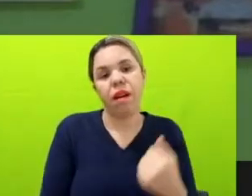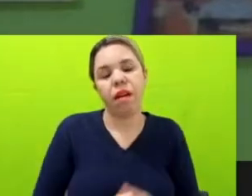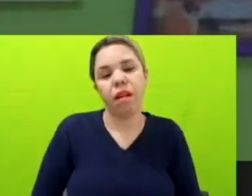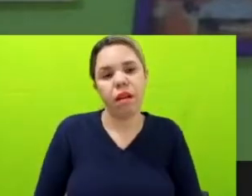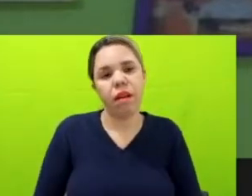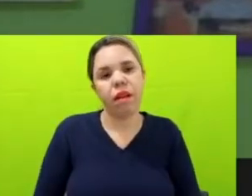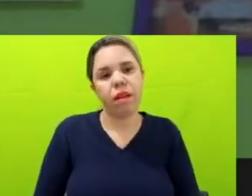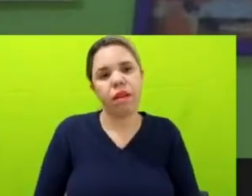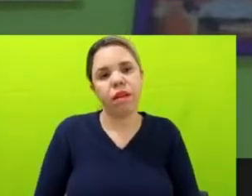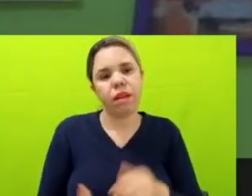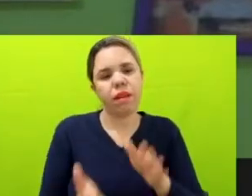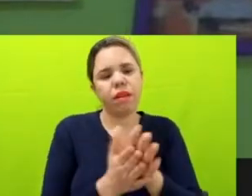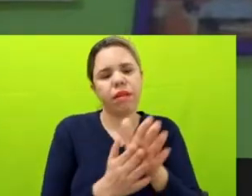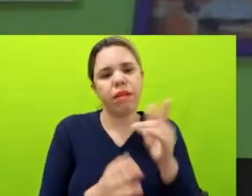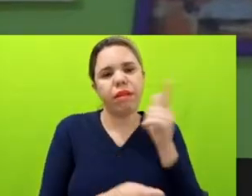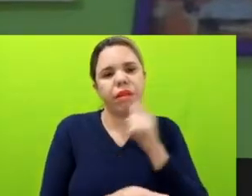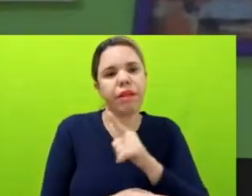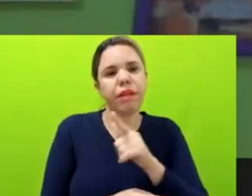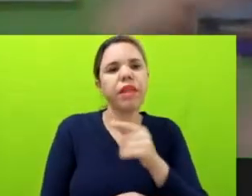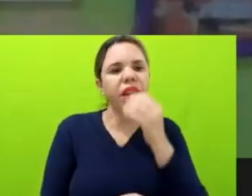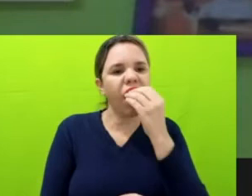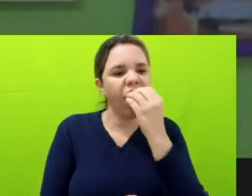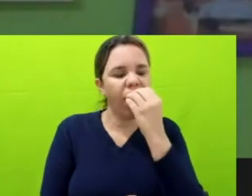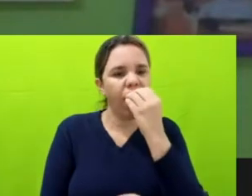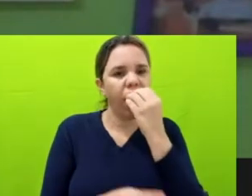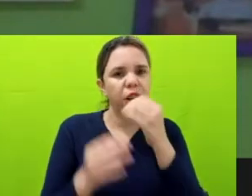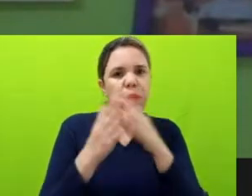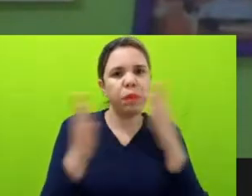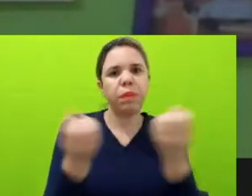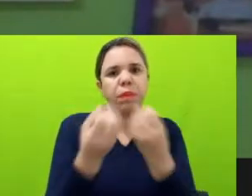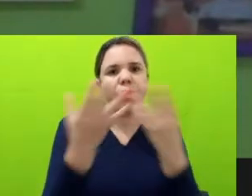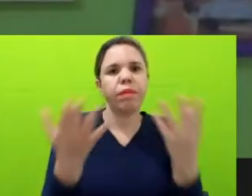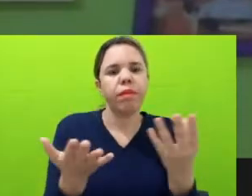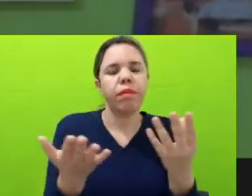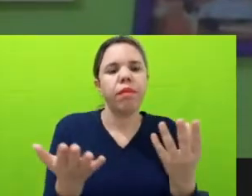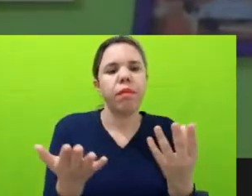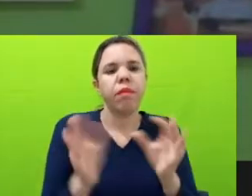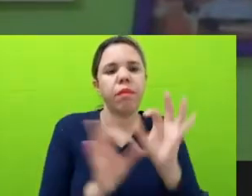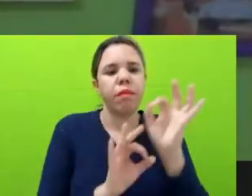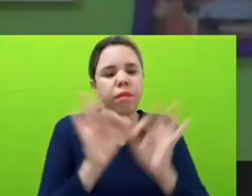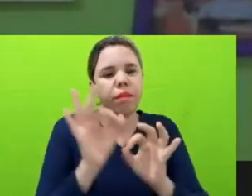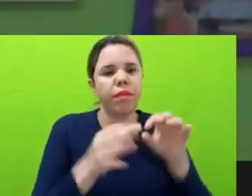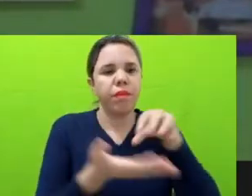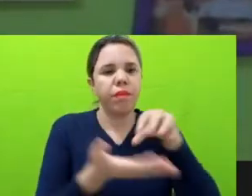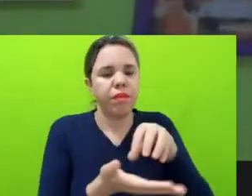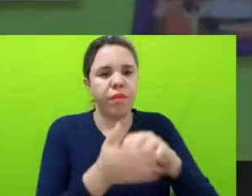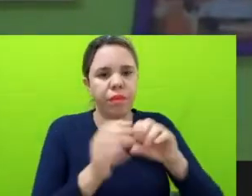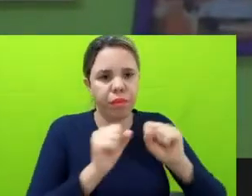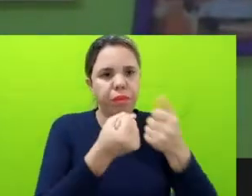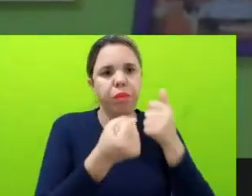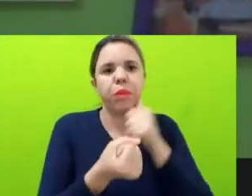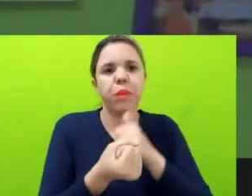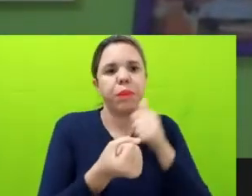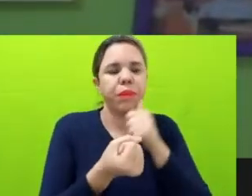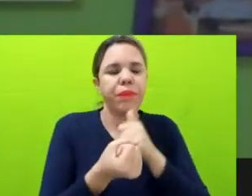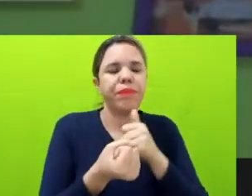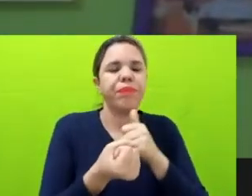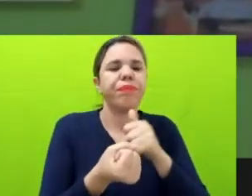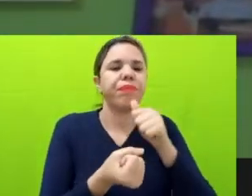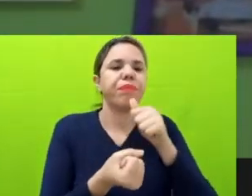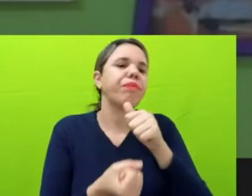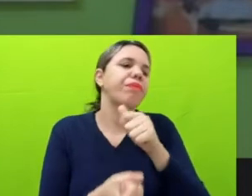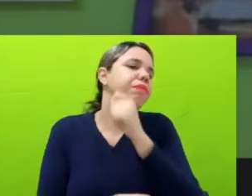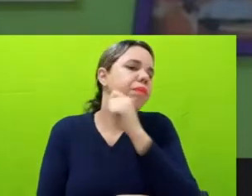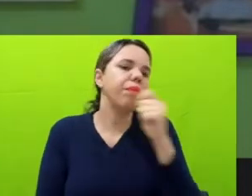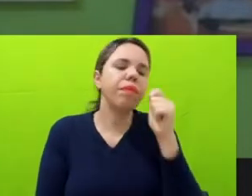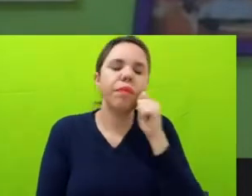e tivemos só informações através das organizações que defendem as mulheres lá do Amapá. O Amazonas, por exemplo, nesse